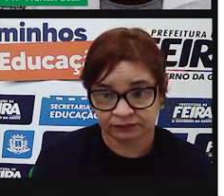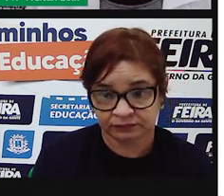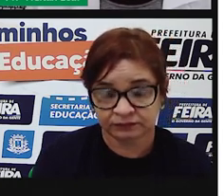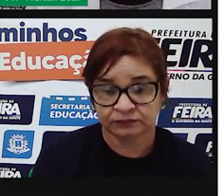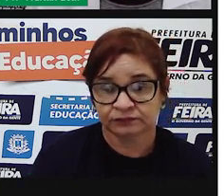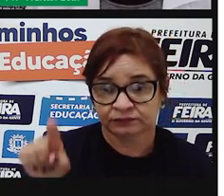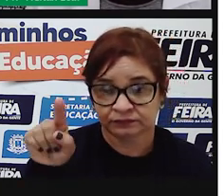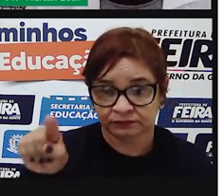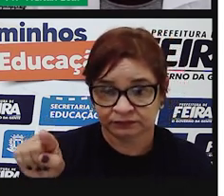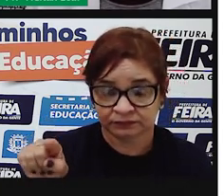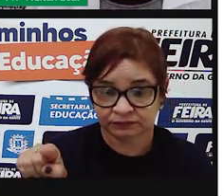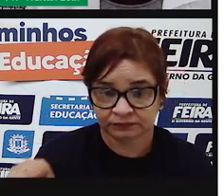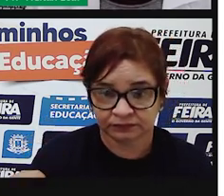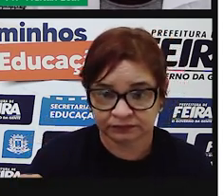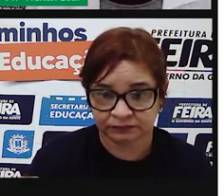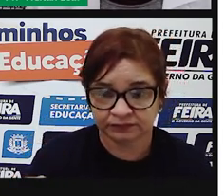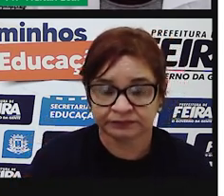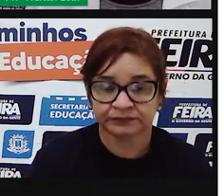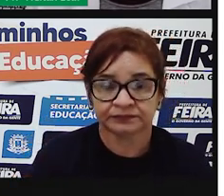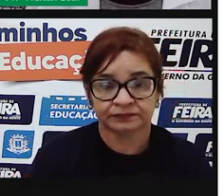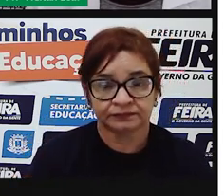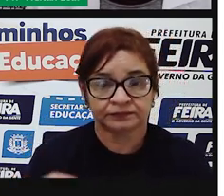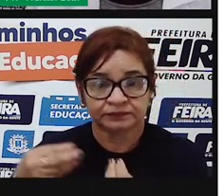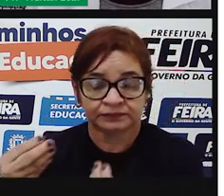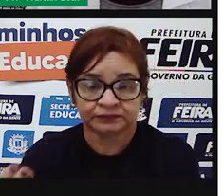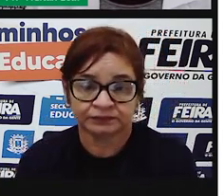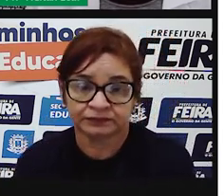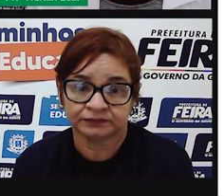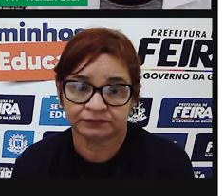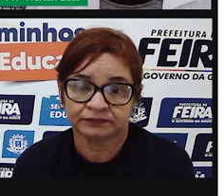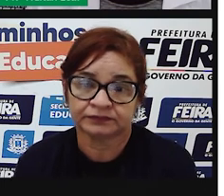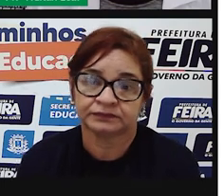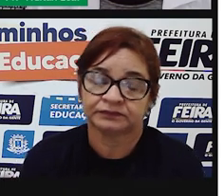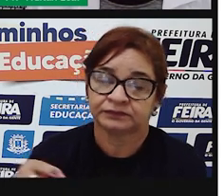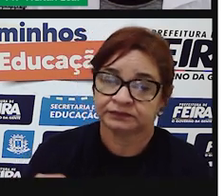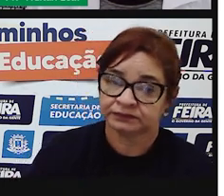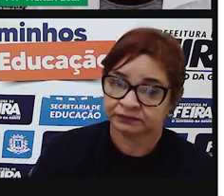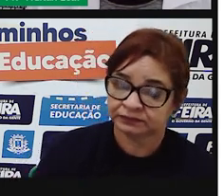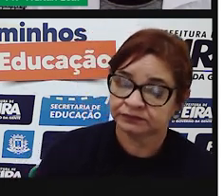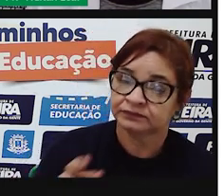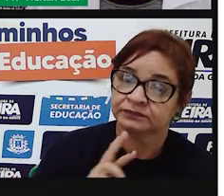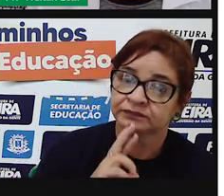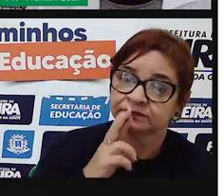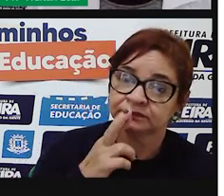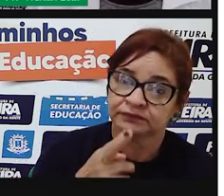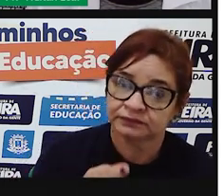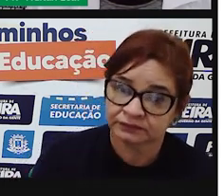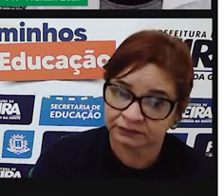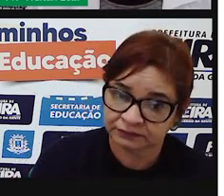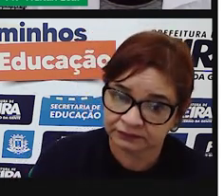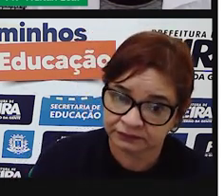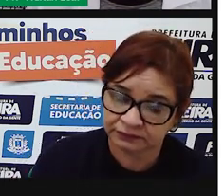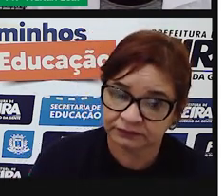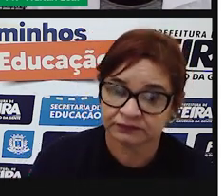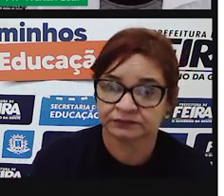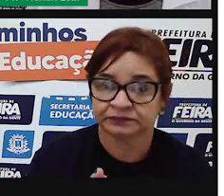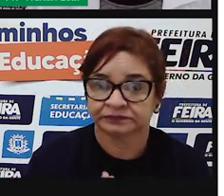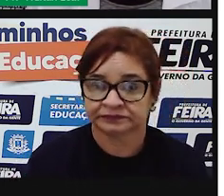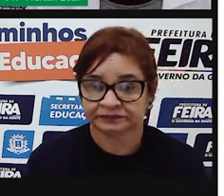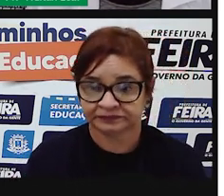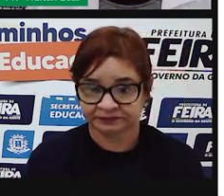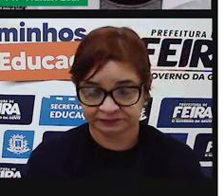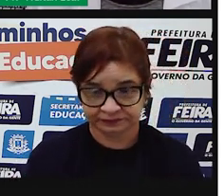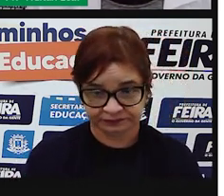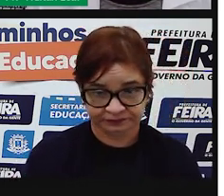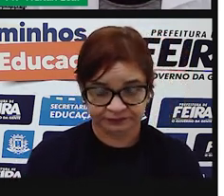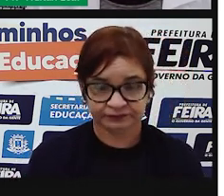os dois pontos, dá, deixa, para que seja escrita em sequência a fala de um personagem, de uma pessoa,